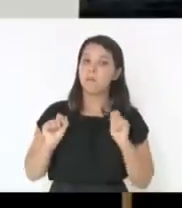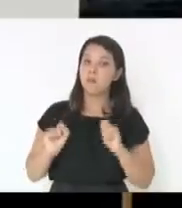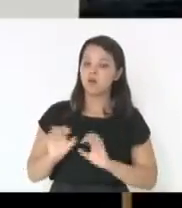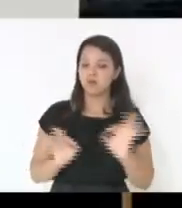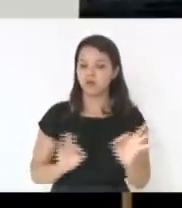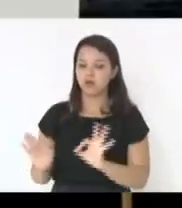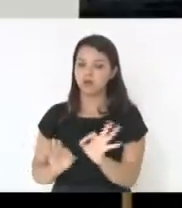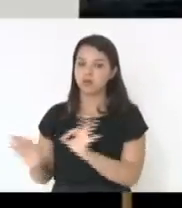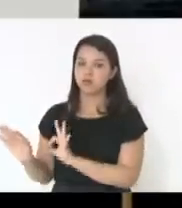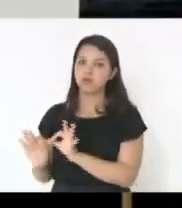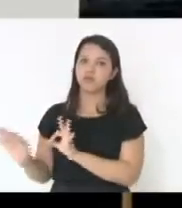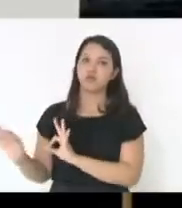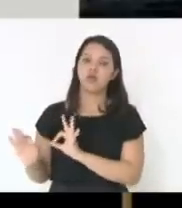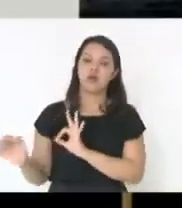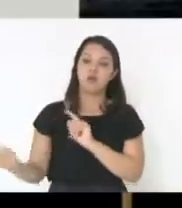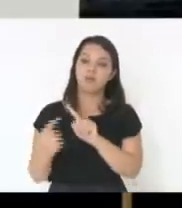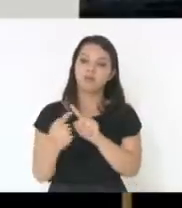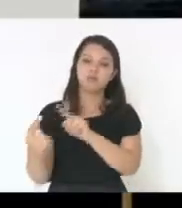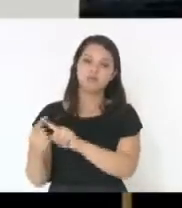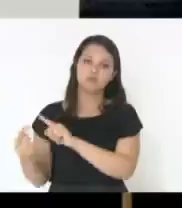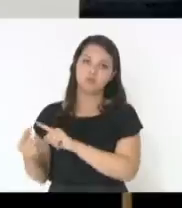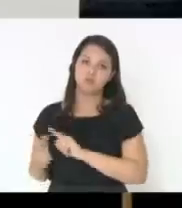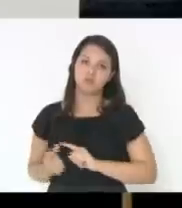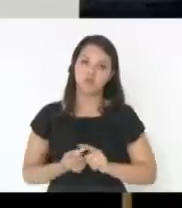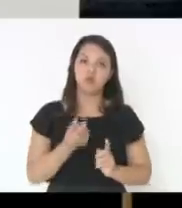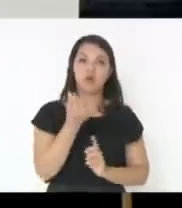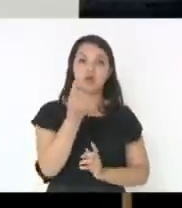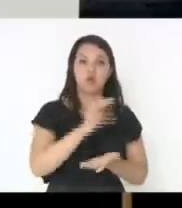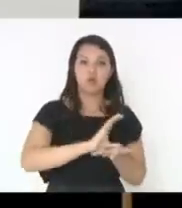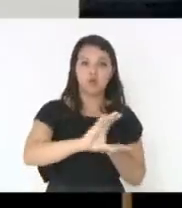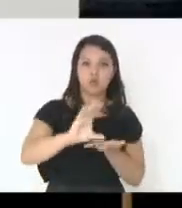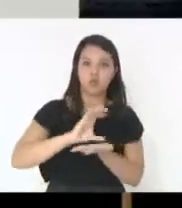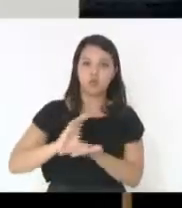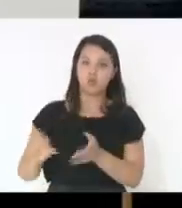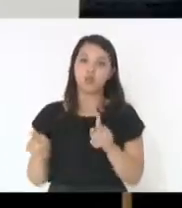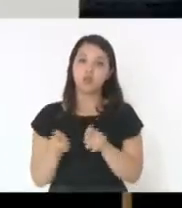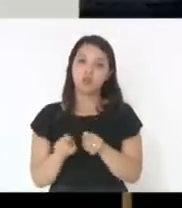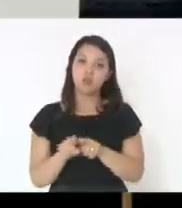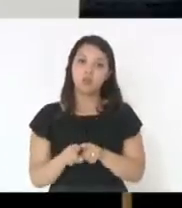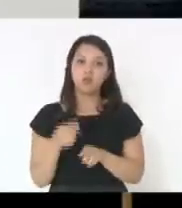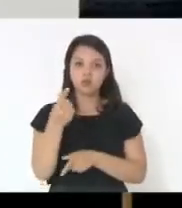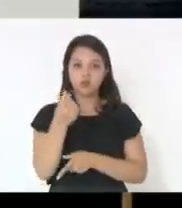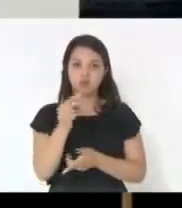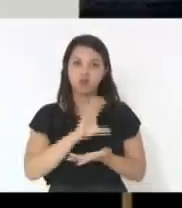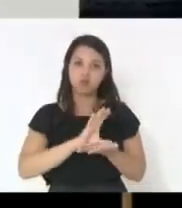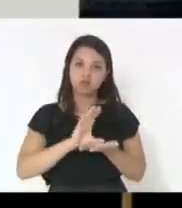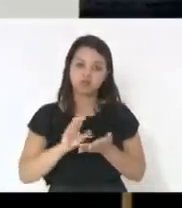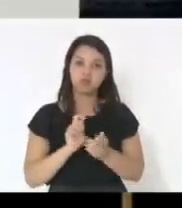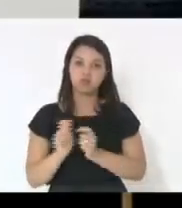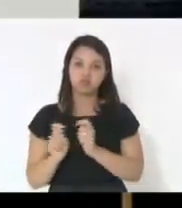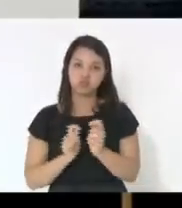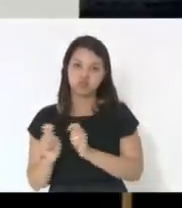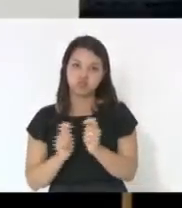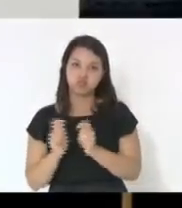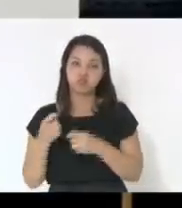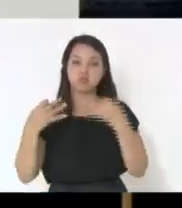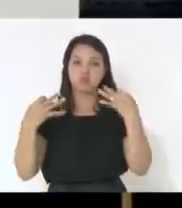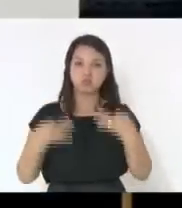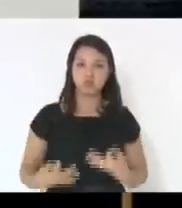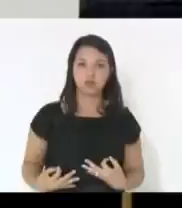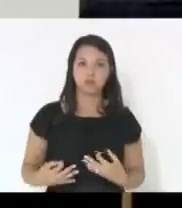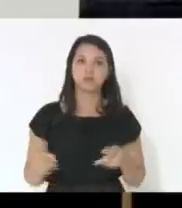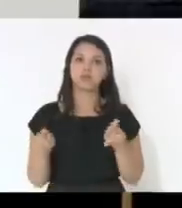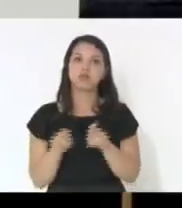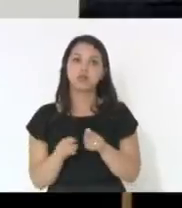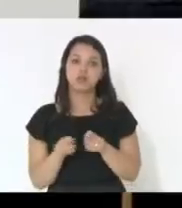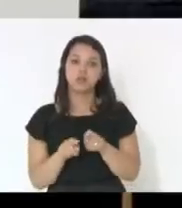para que possa dispender os reforços de forma mais adequada de forma a fazer aquilo que nós esperamos, ter uma